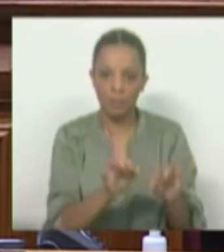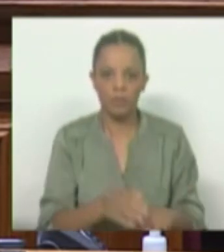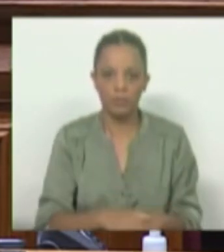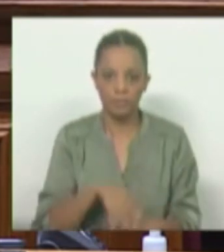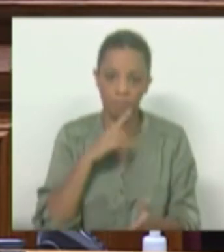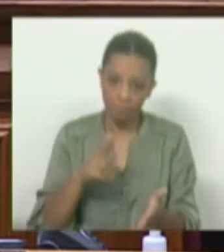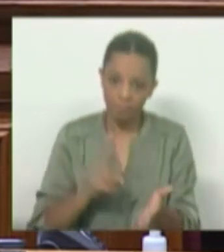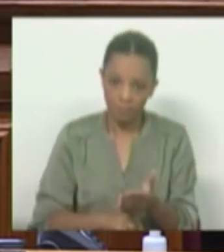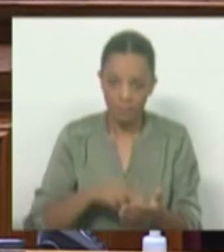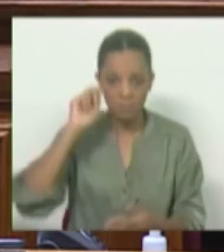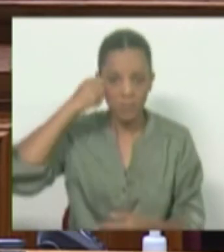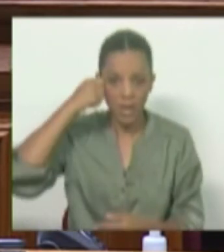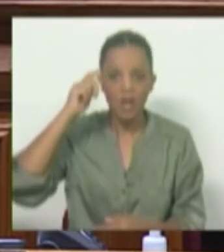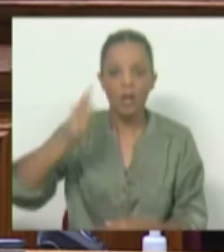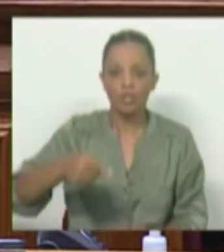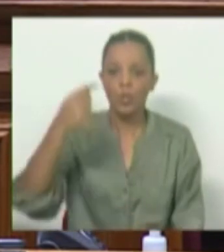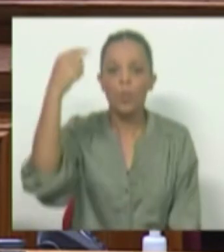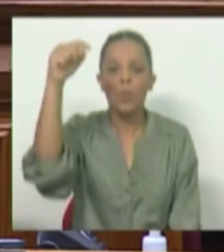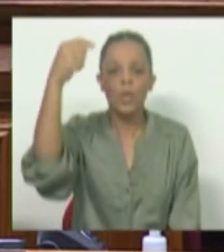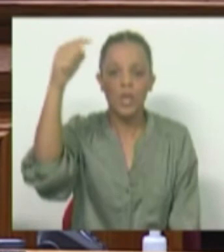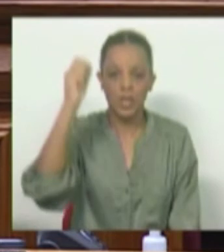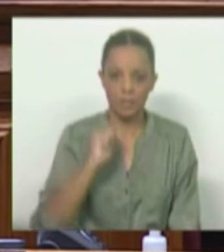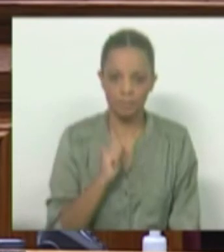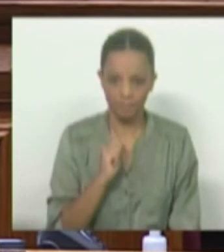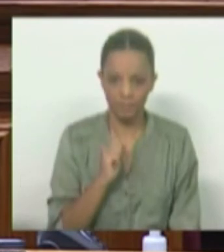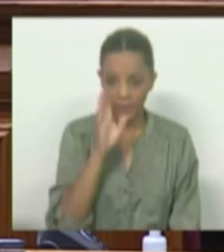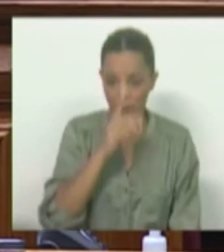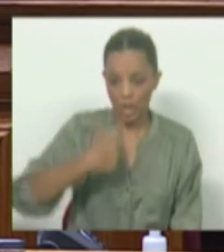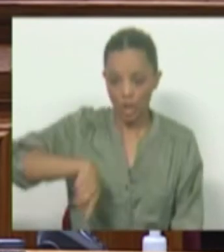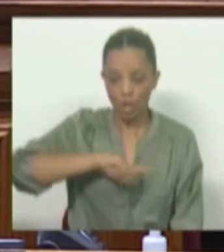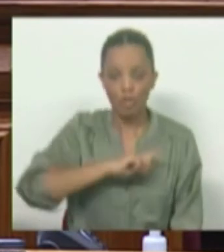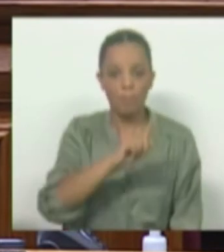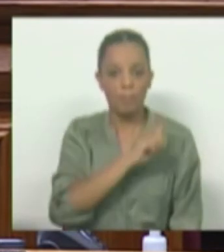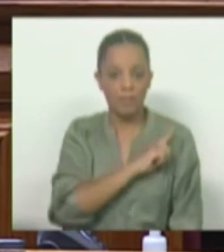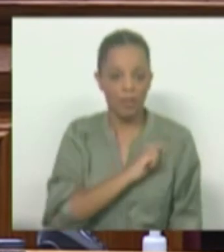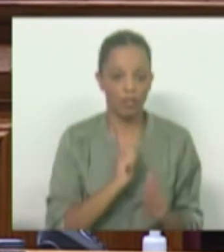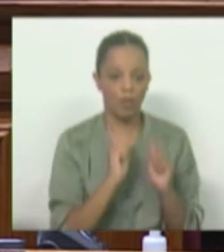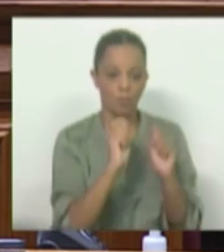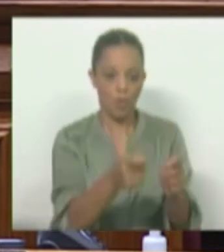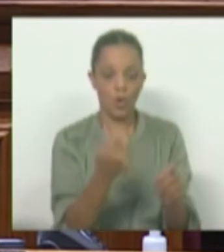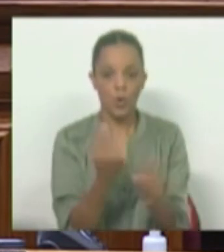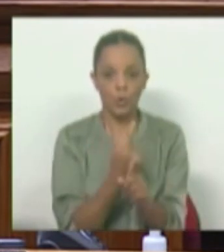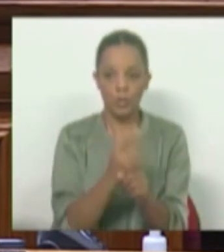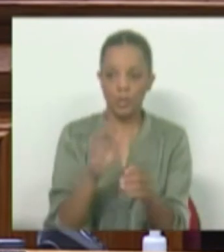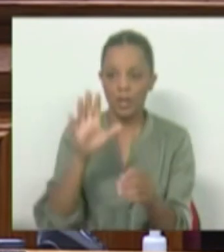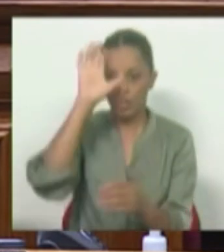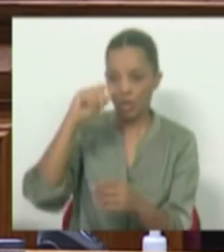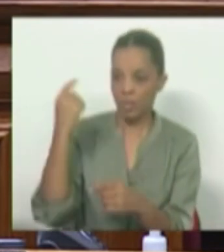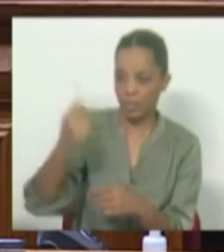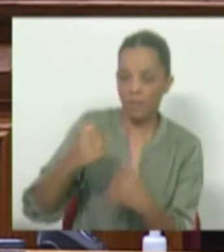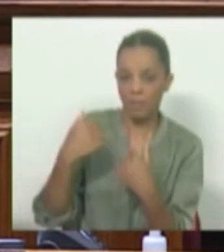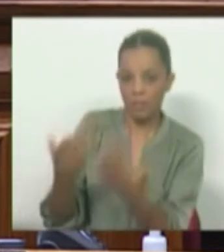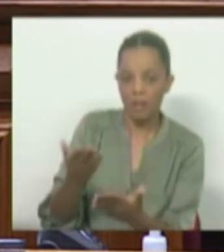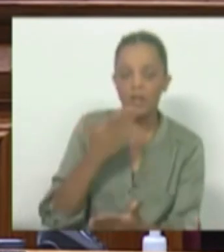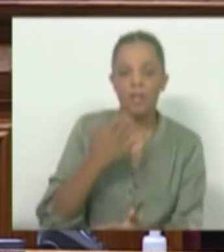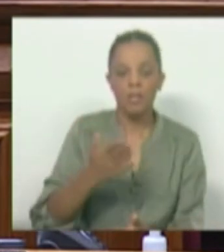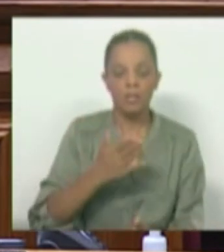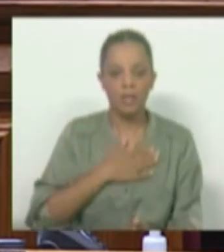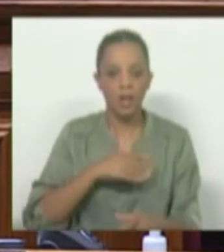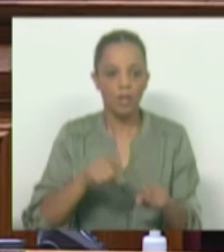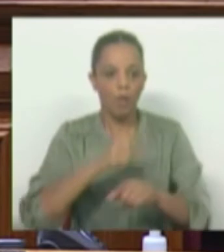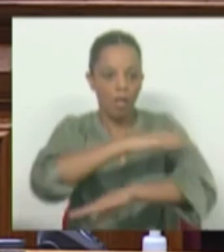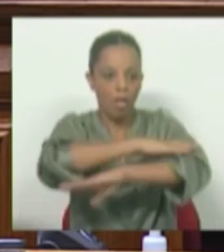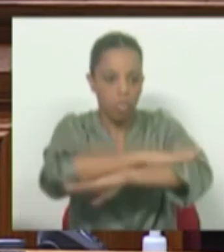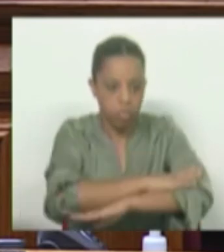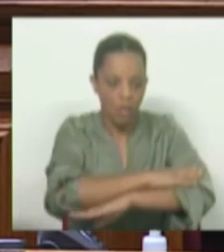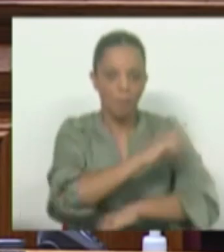na verdade, a consequência é uma, é sempre que nós entregamos a privados algo que deve ser garantido pelo Estado, ficamos nas mãos destes privados